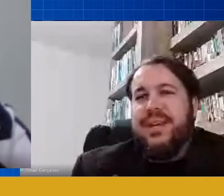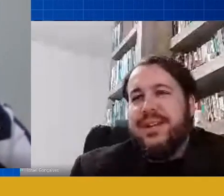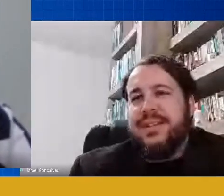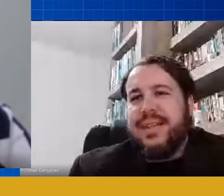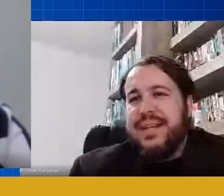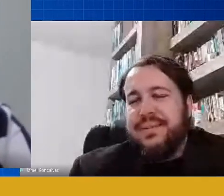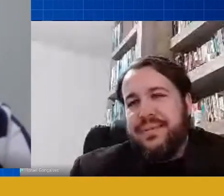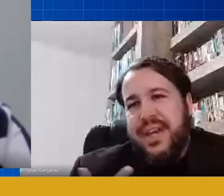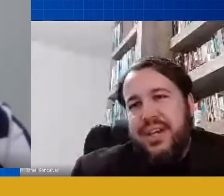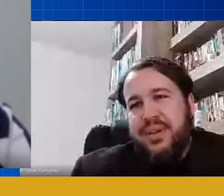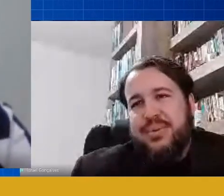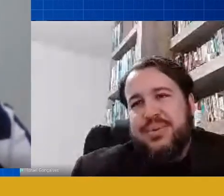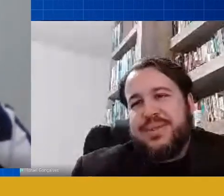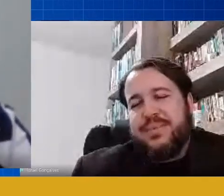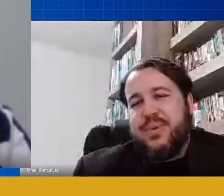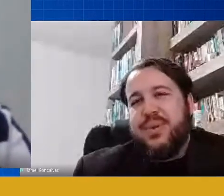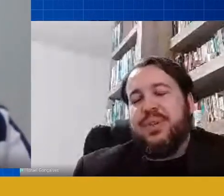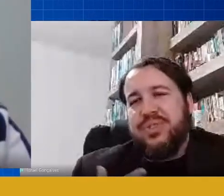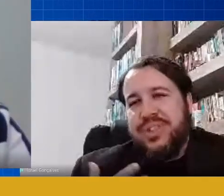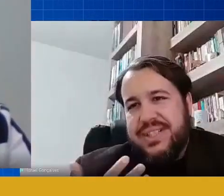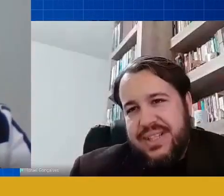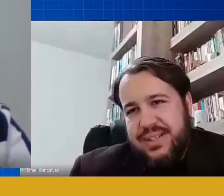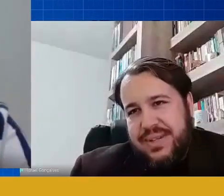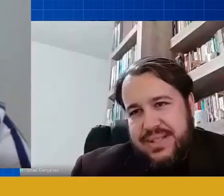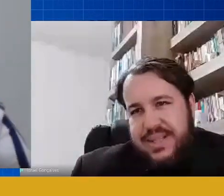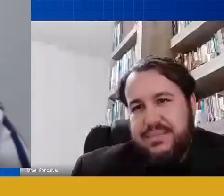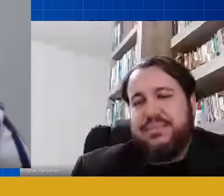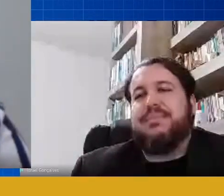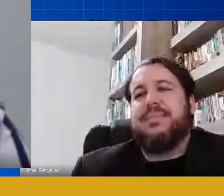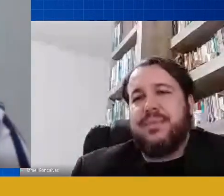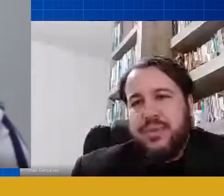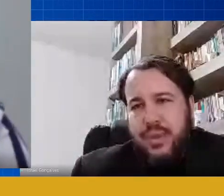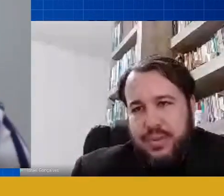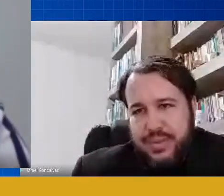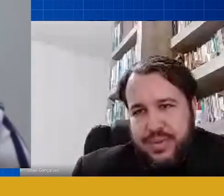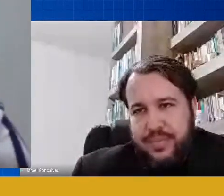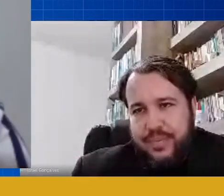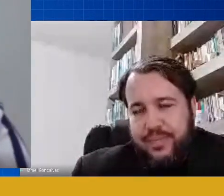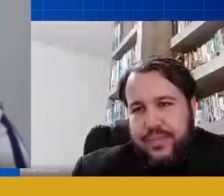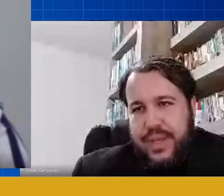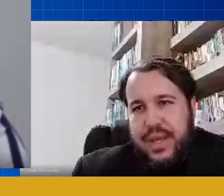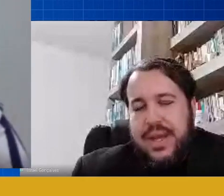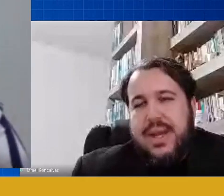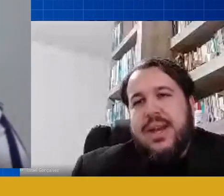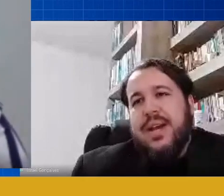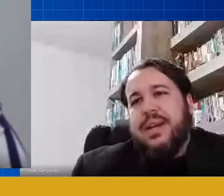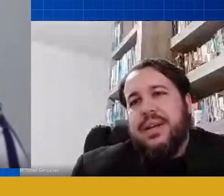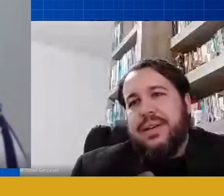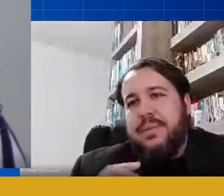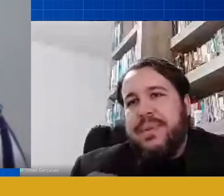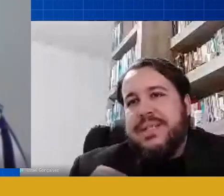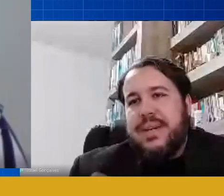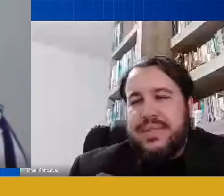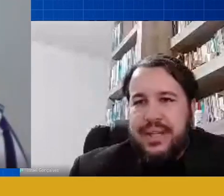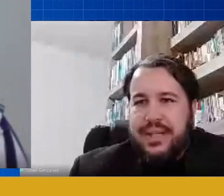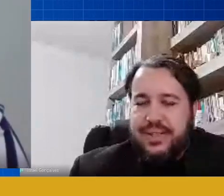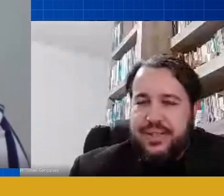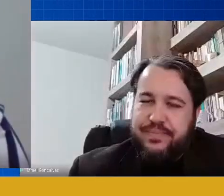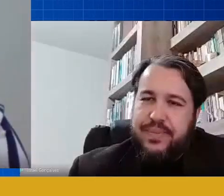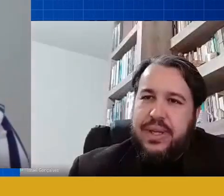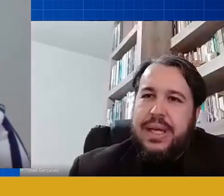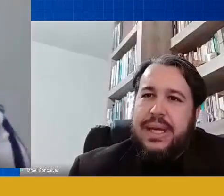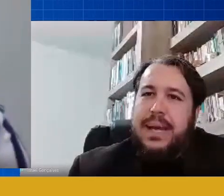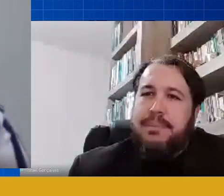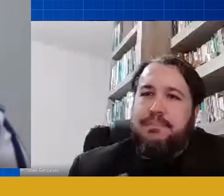tarefeiros conteudistas na educação somos vamos pensar o